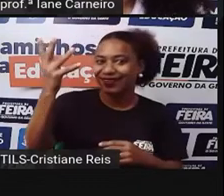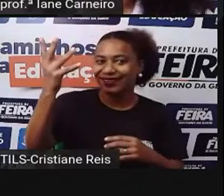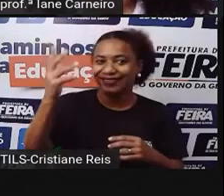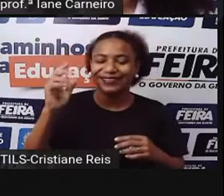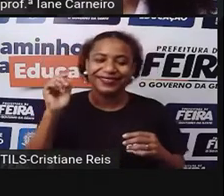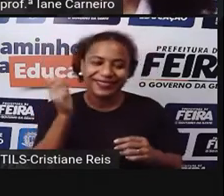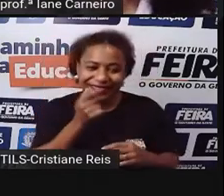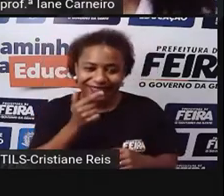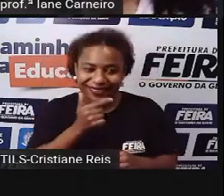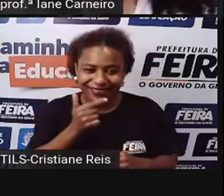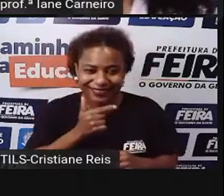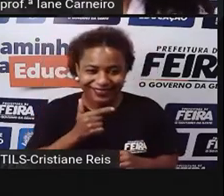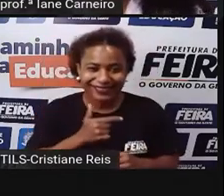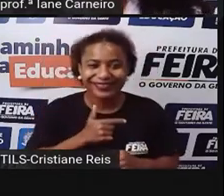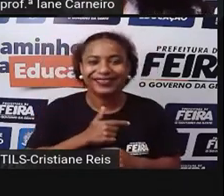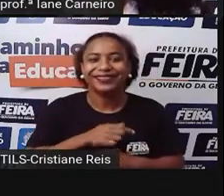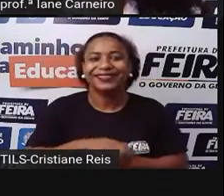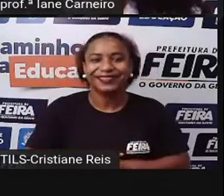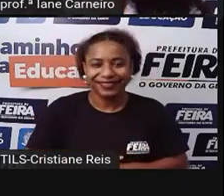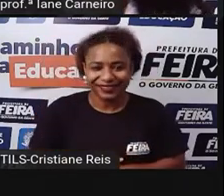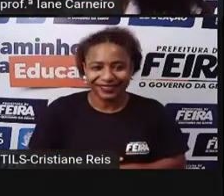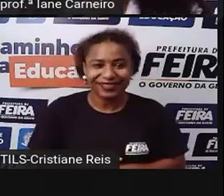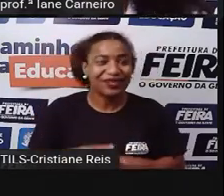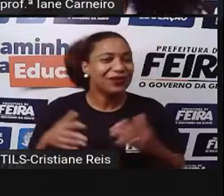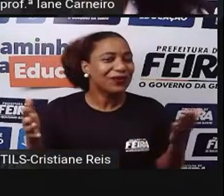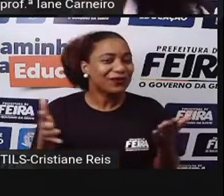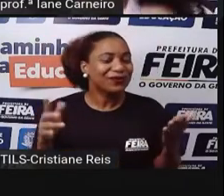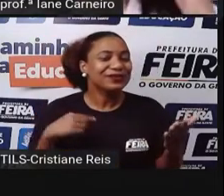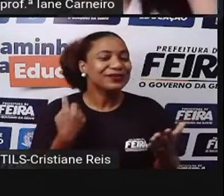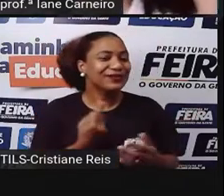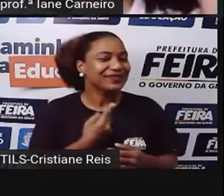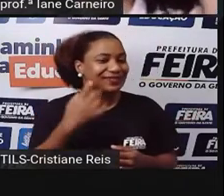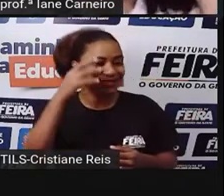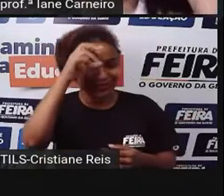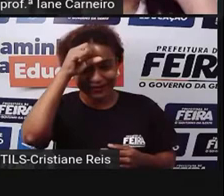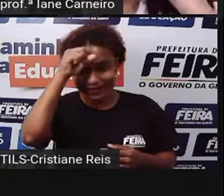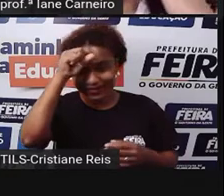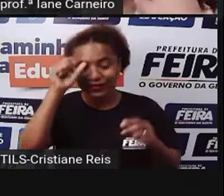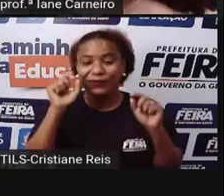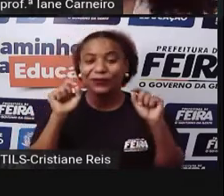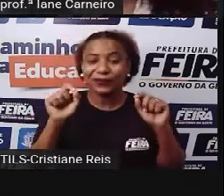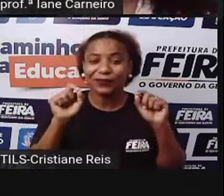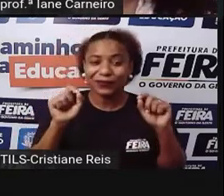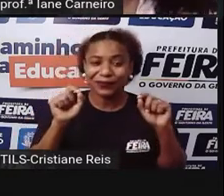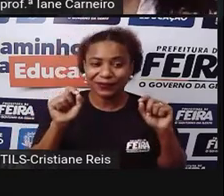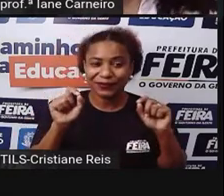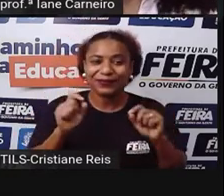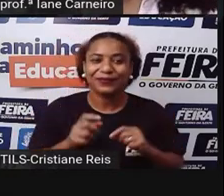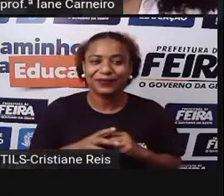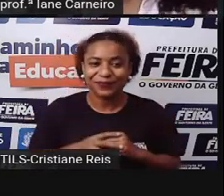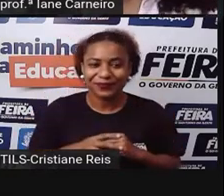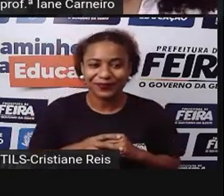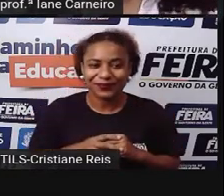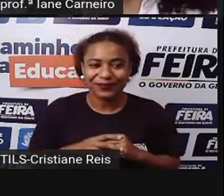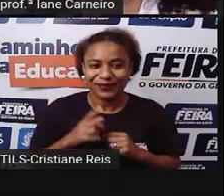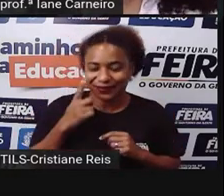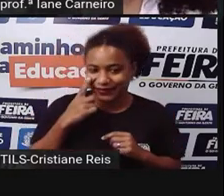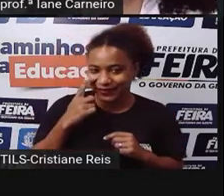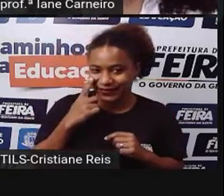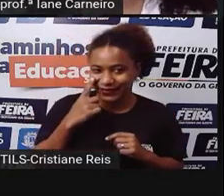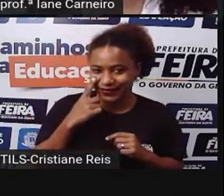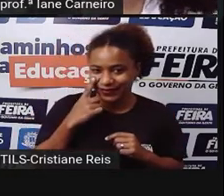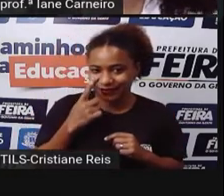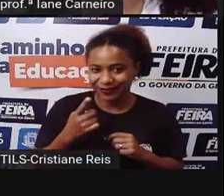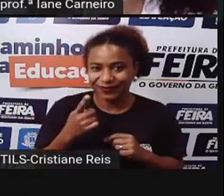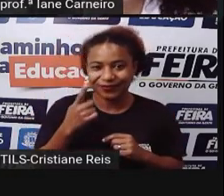é que a gente vai fazer na nossa aula de hoje, tá bom? A gente vai falar sobre, a gente vai ler